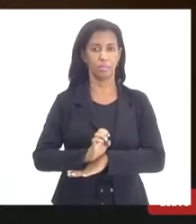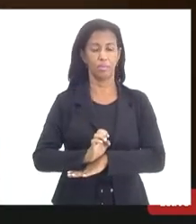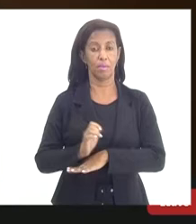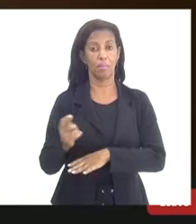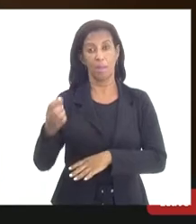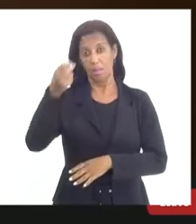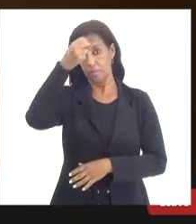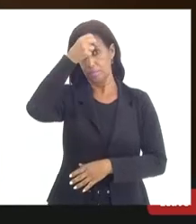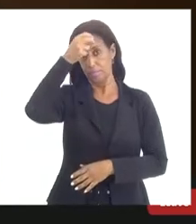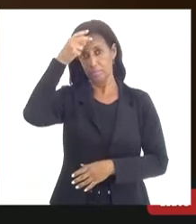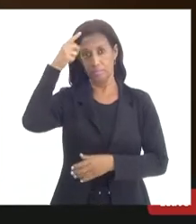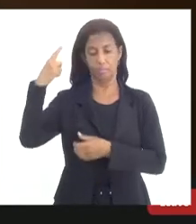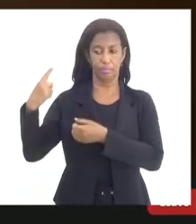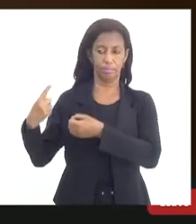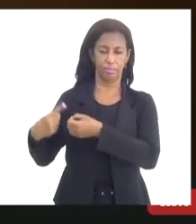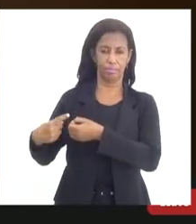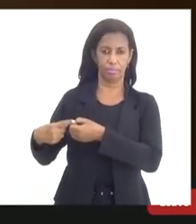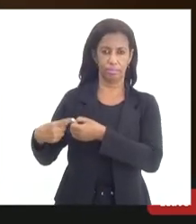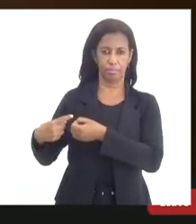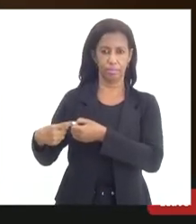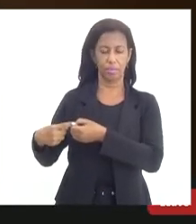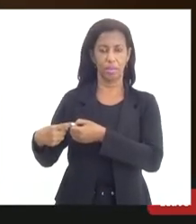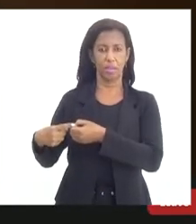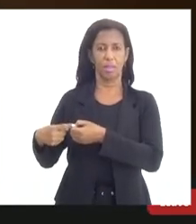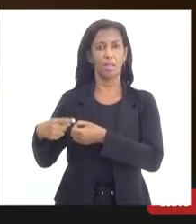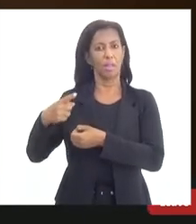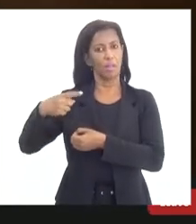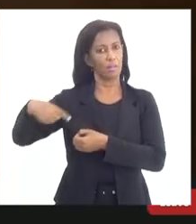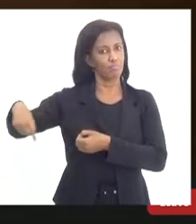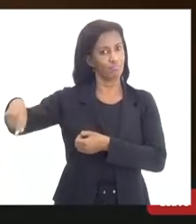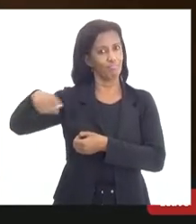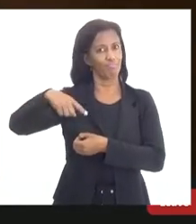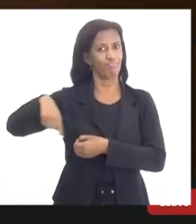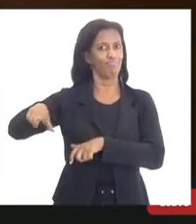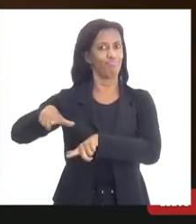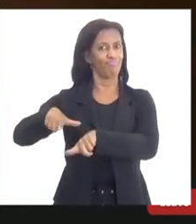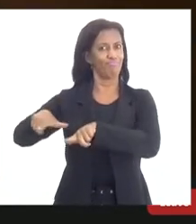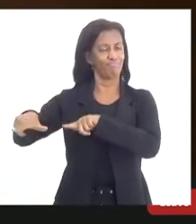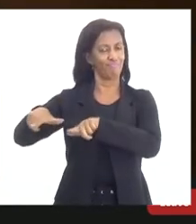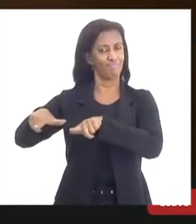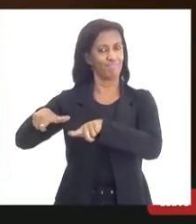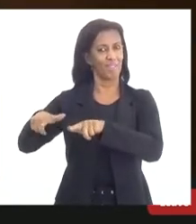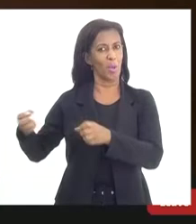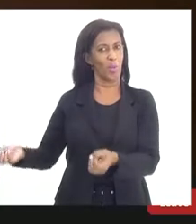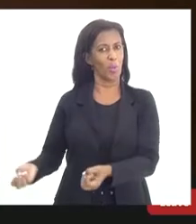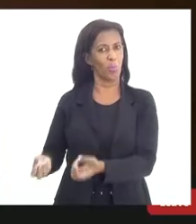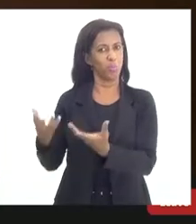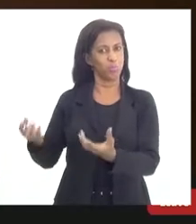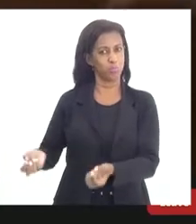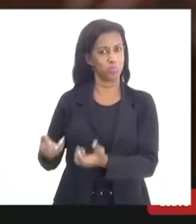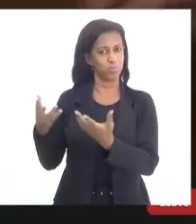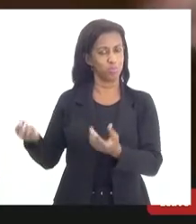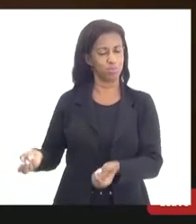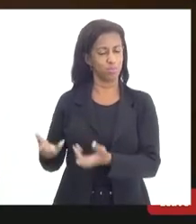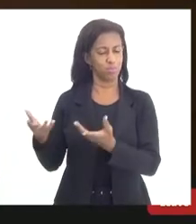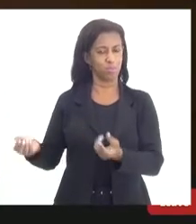municípios, a gente vai trabalhar uma terra fértil e